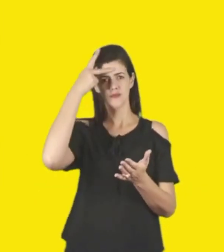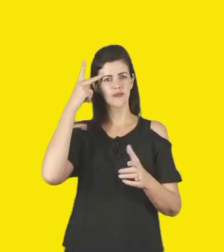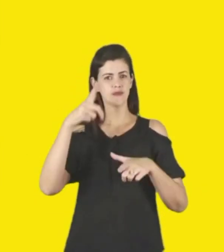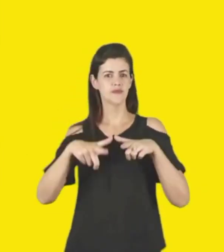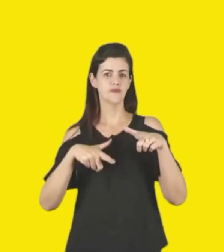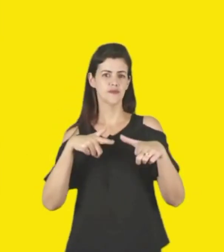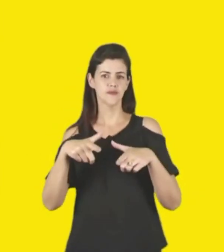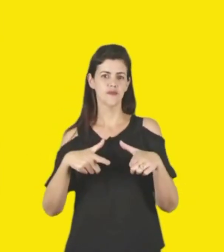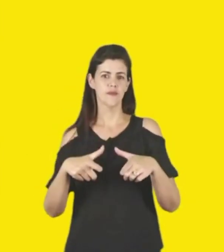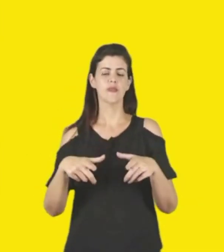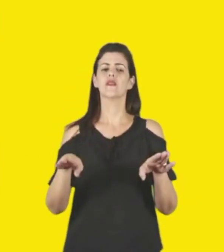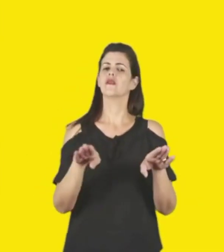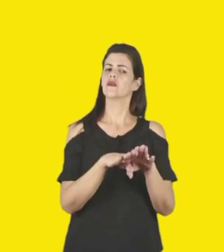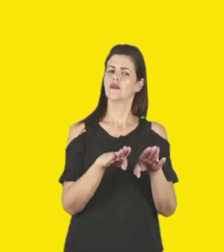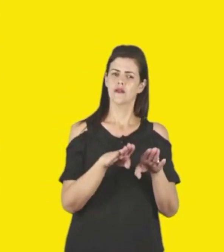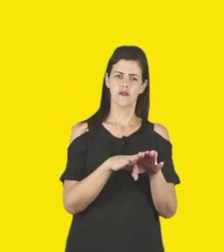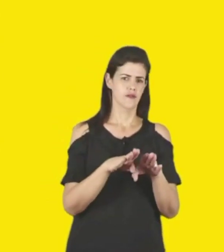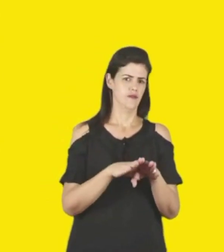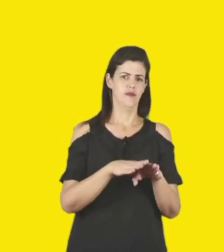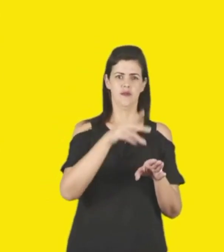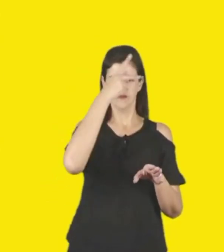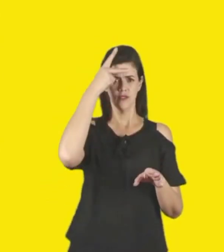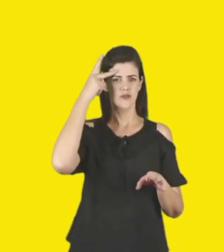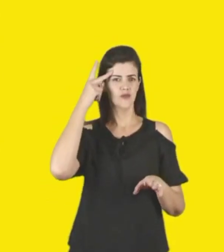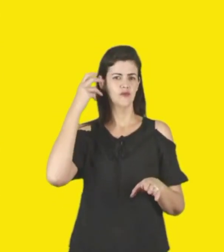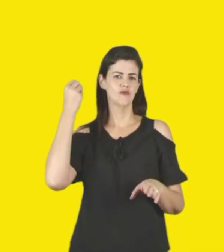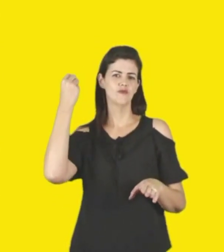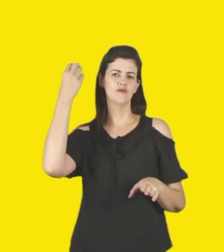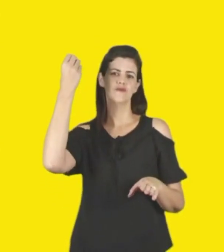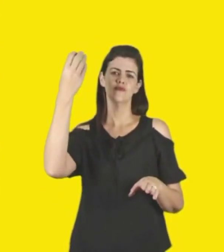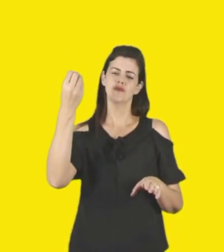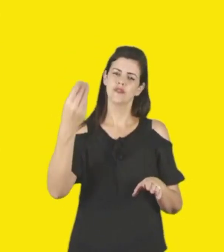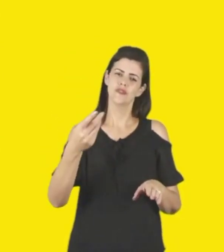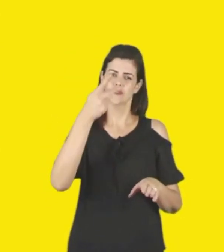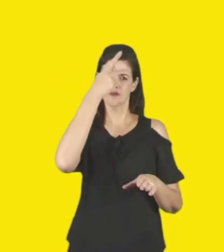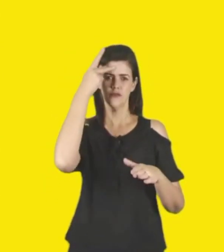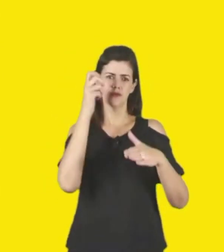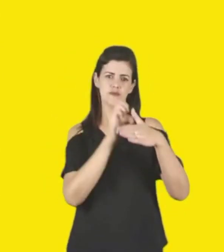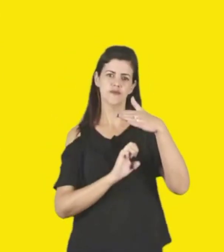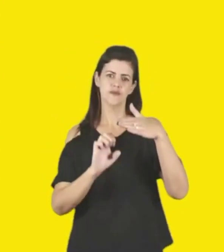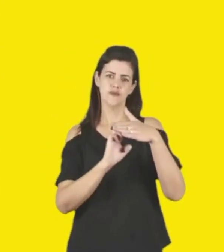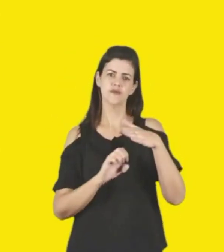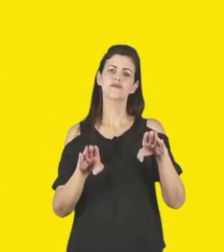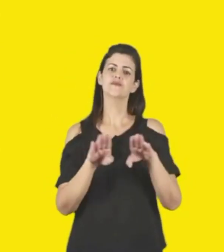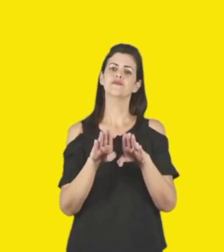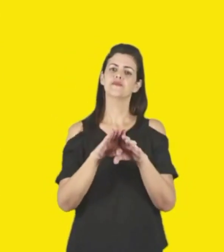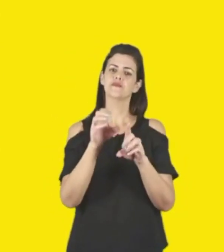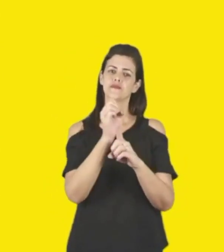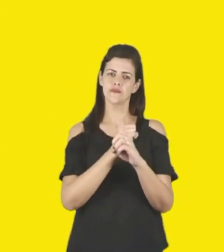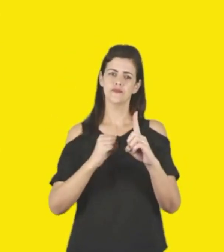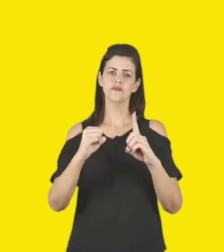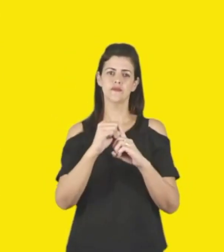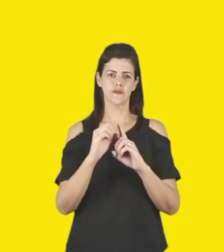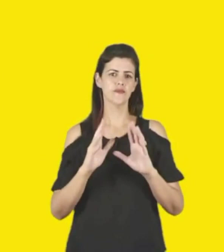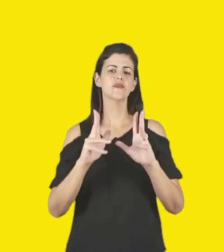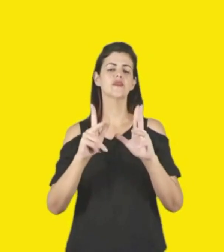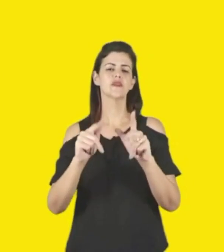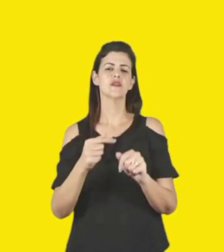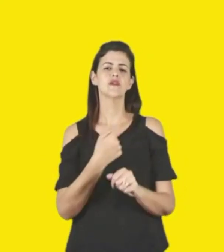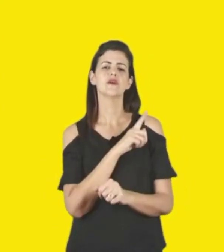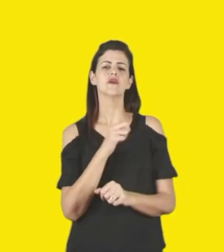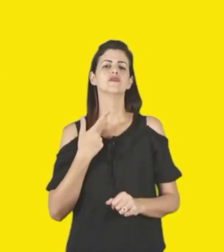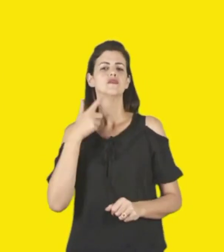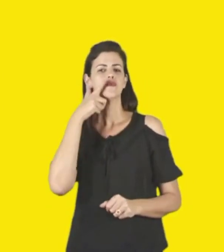comércio de bens, serviços e turismo, e a sociedade em geral. Isso só é possível em